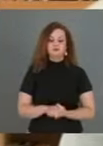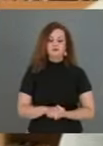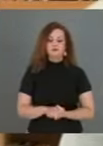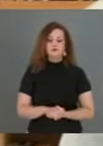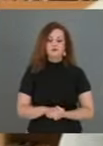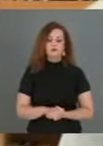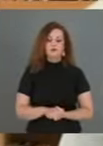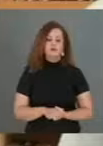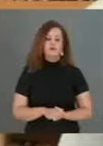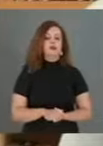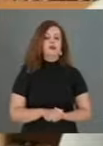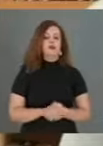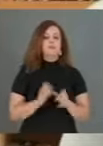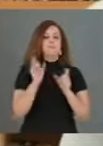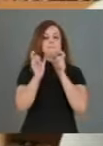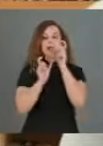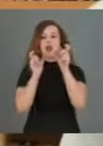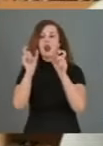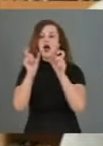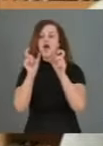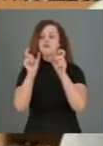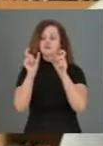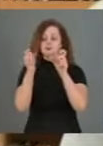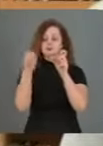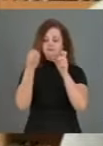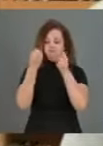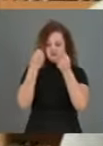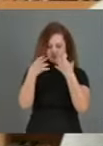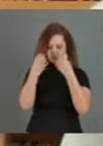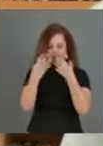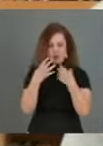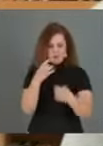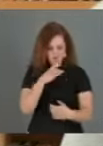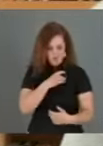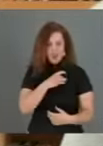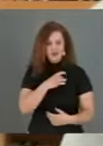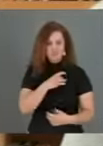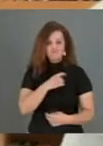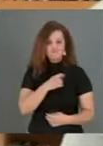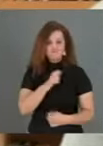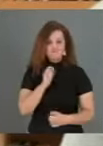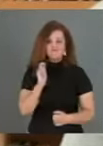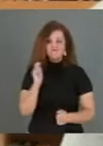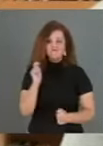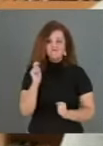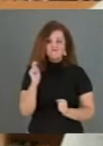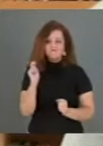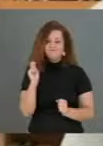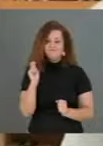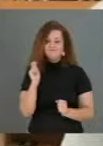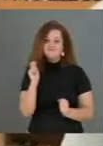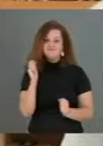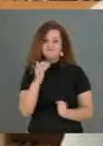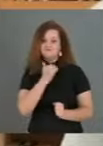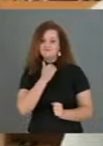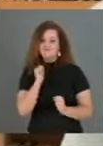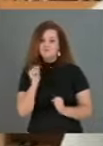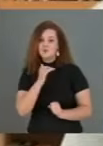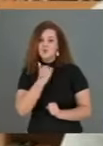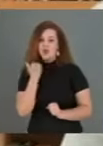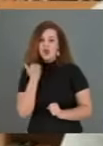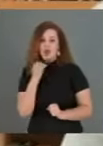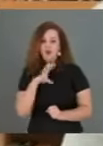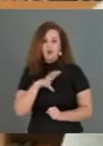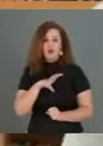As palavras me ensinaram. O medo leva à morte. A coragem nos leva às